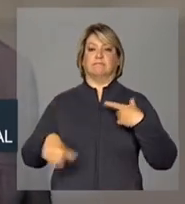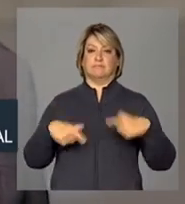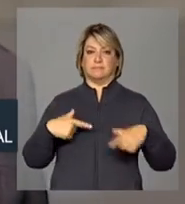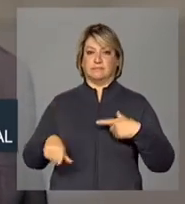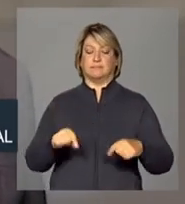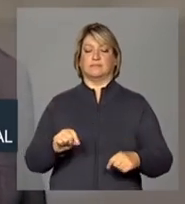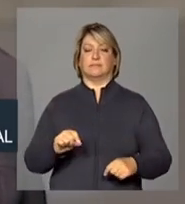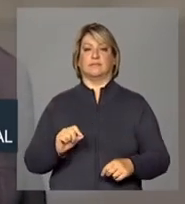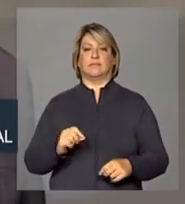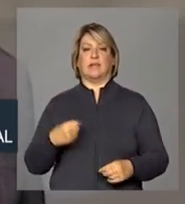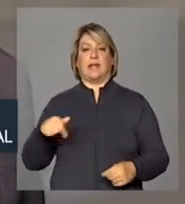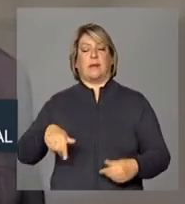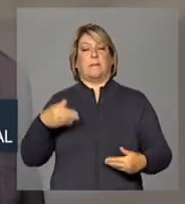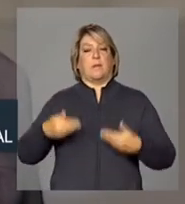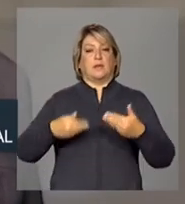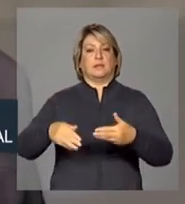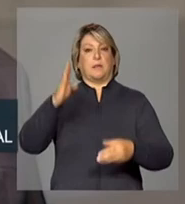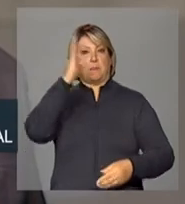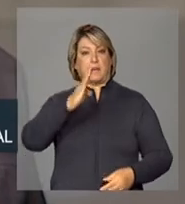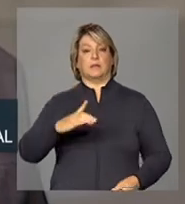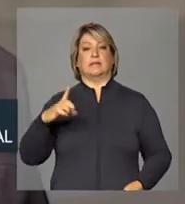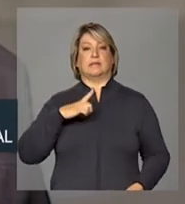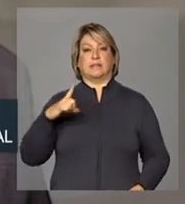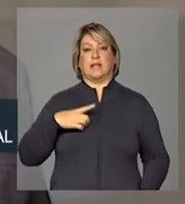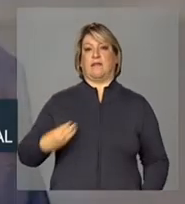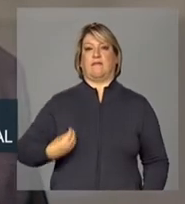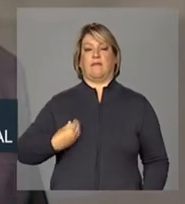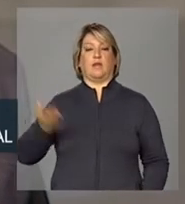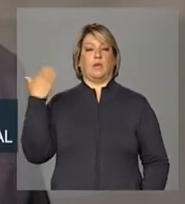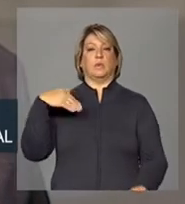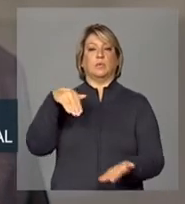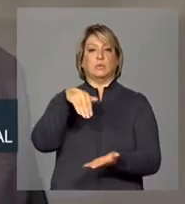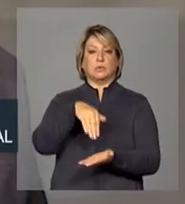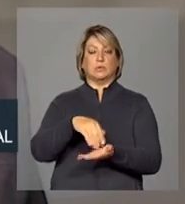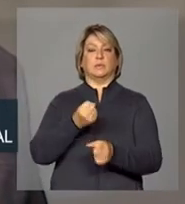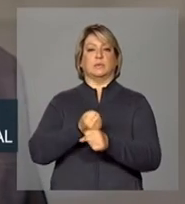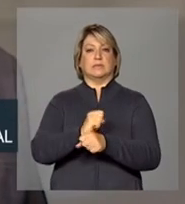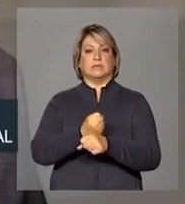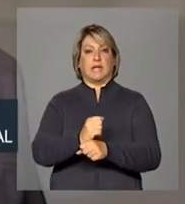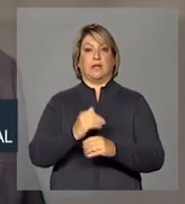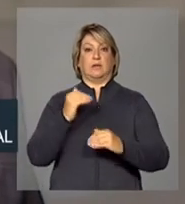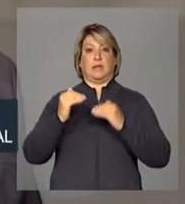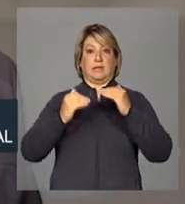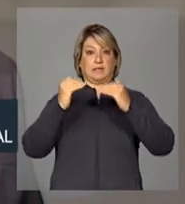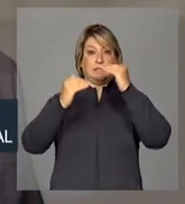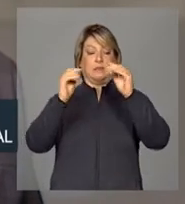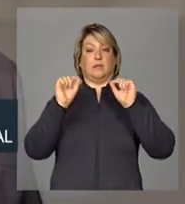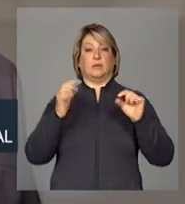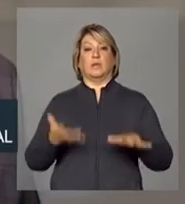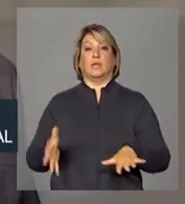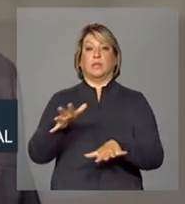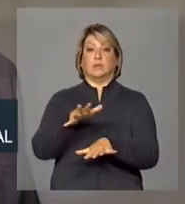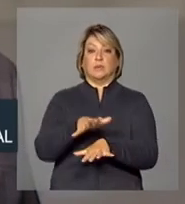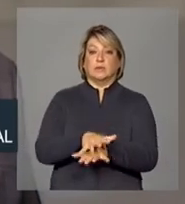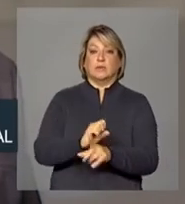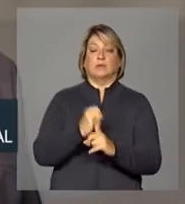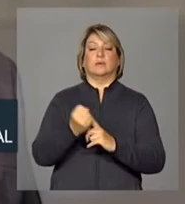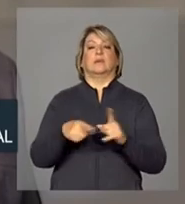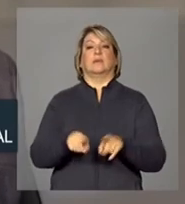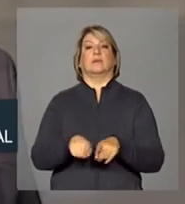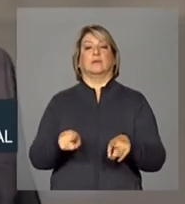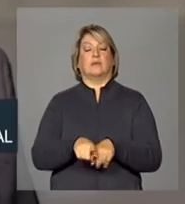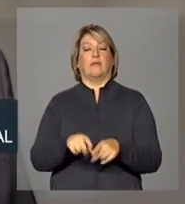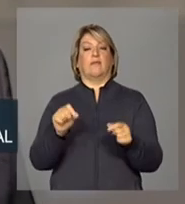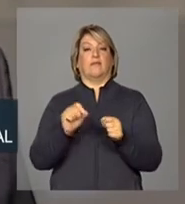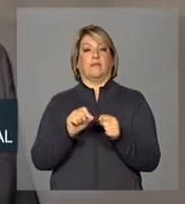processo que o Brasil vem vivendo nos últimos anos de crescimento com inclusão, com a construção